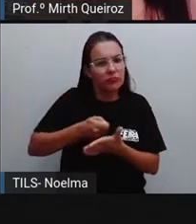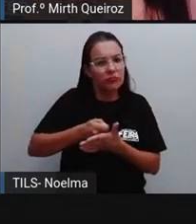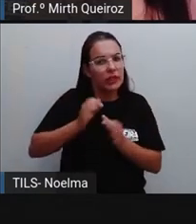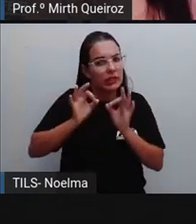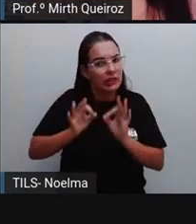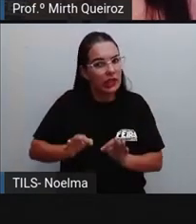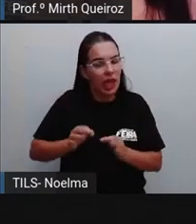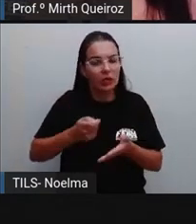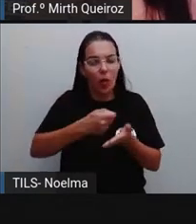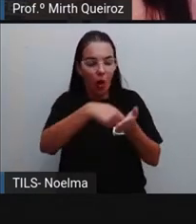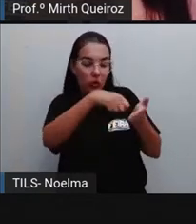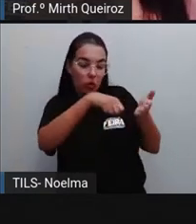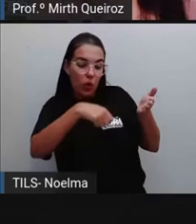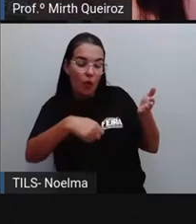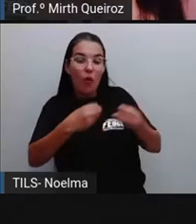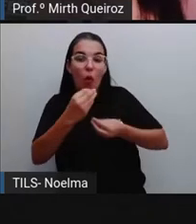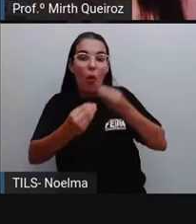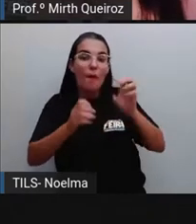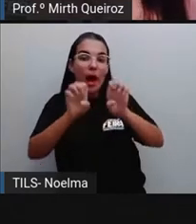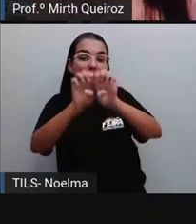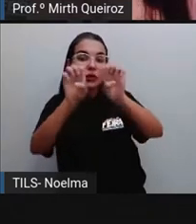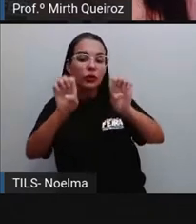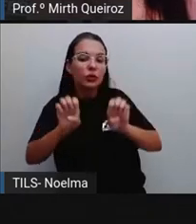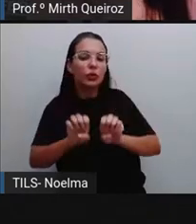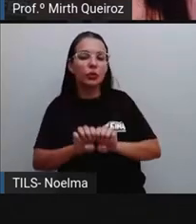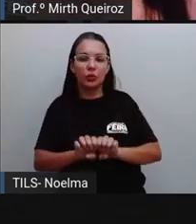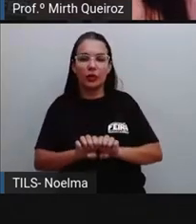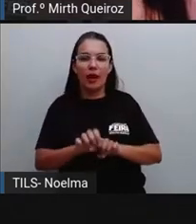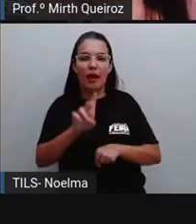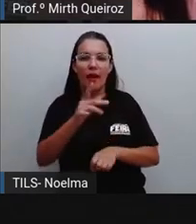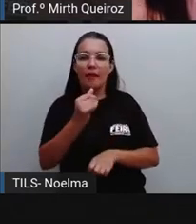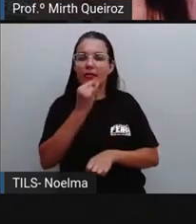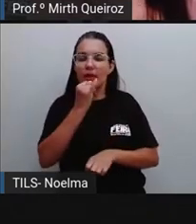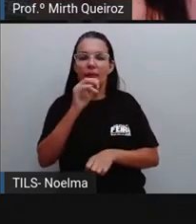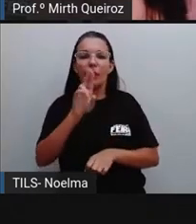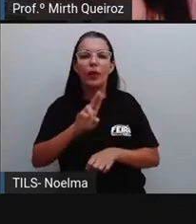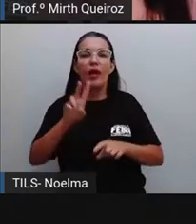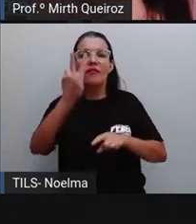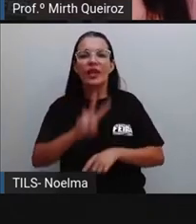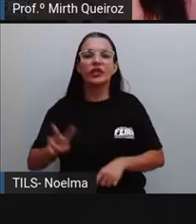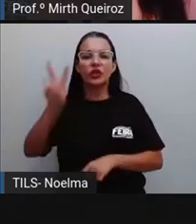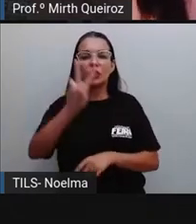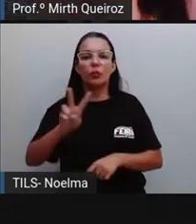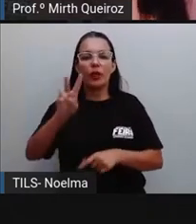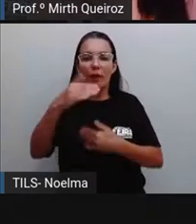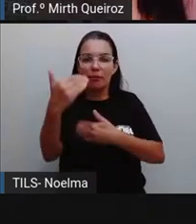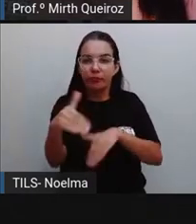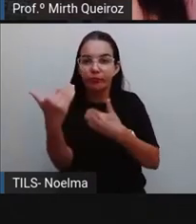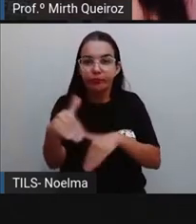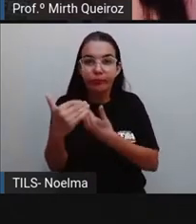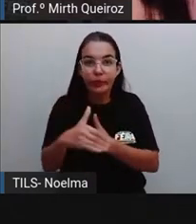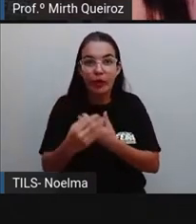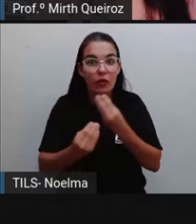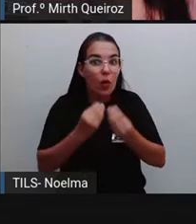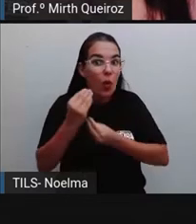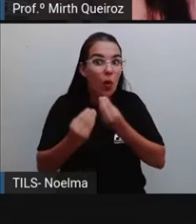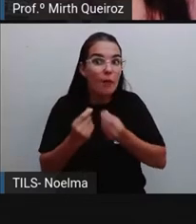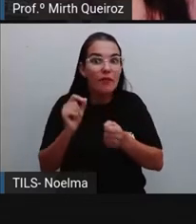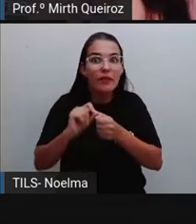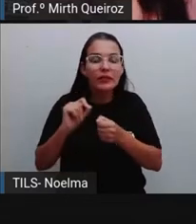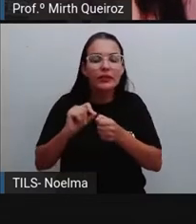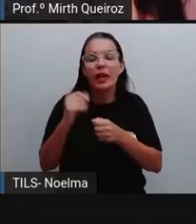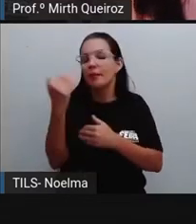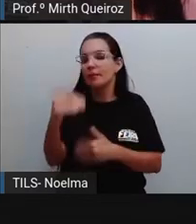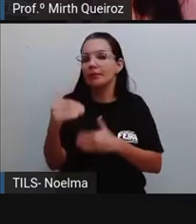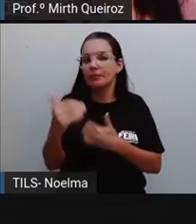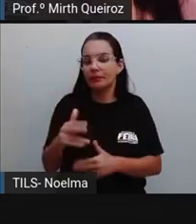o gênero é exibido, por exemplo, nos vestibulares, né? Para falar aí sobre como fazer uma carta